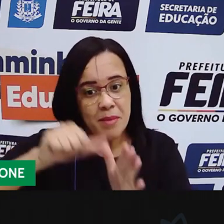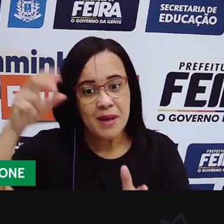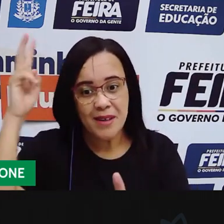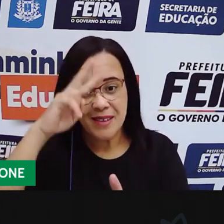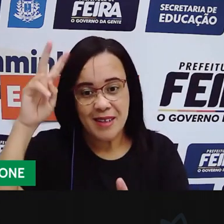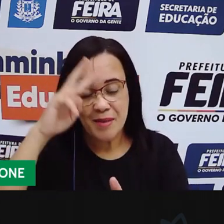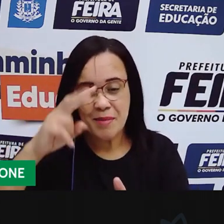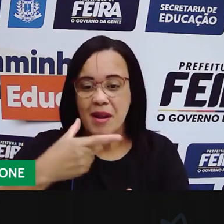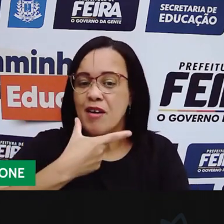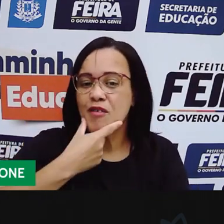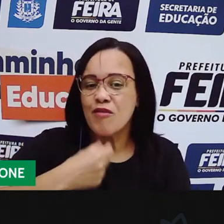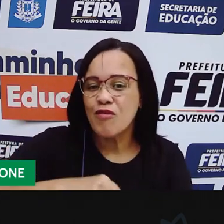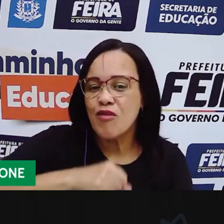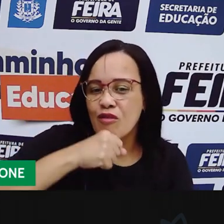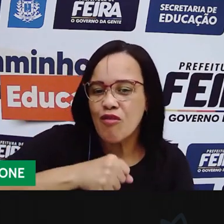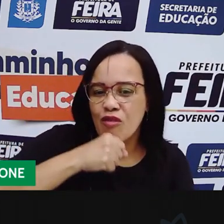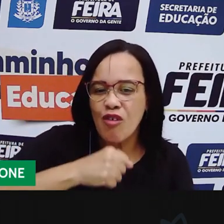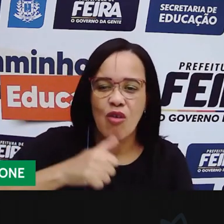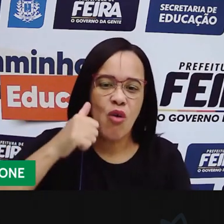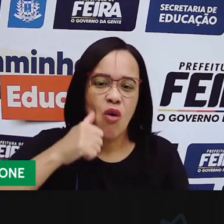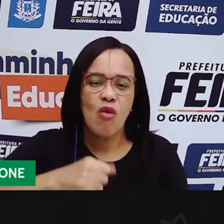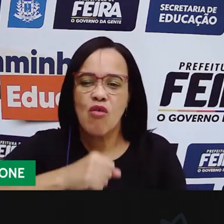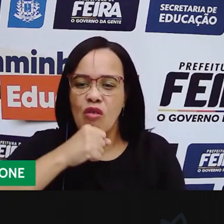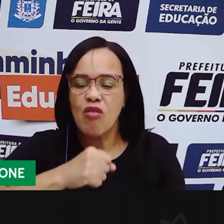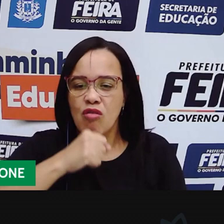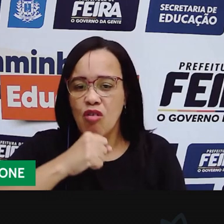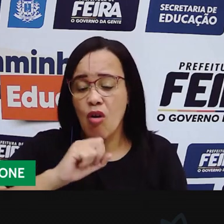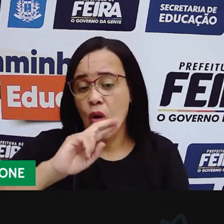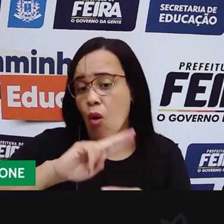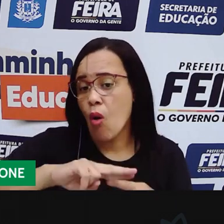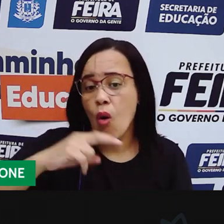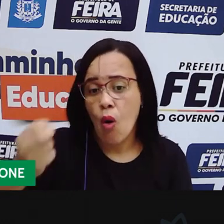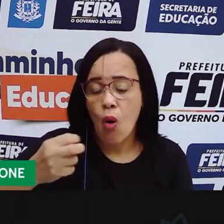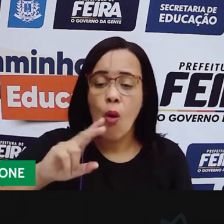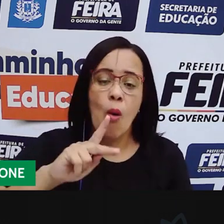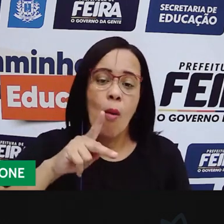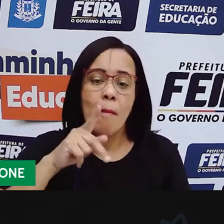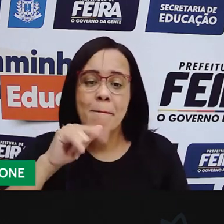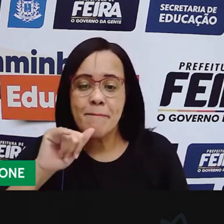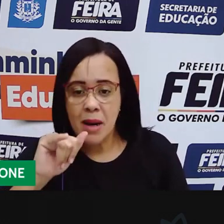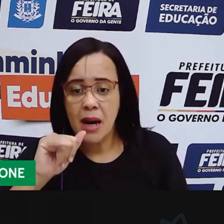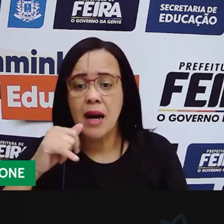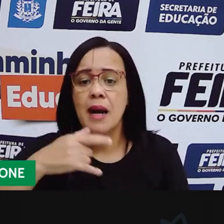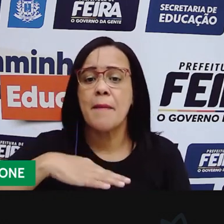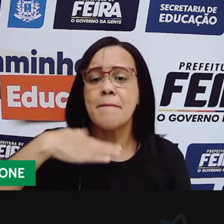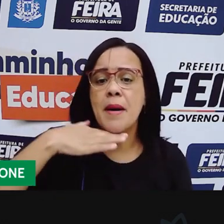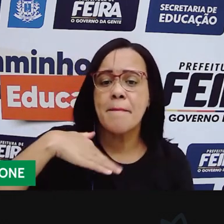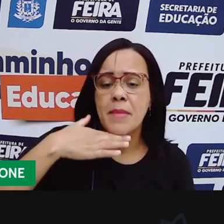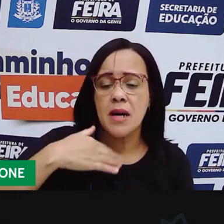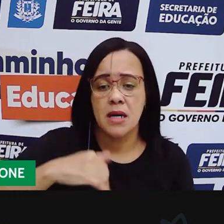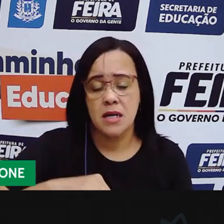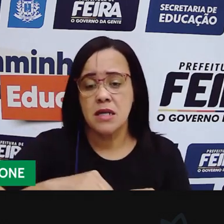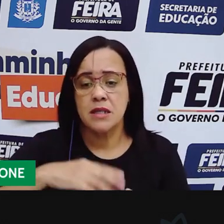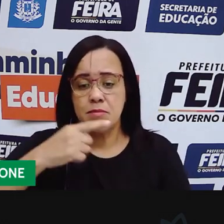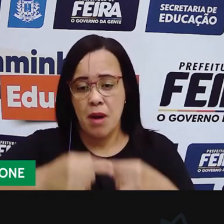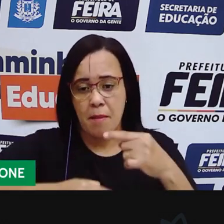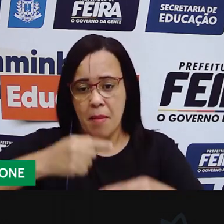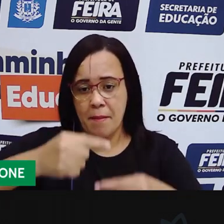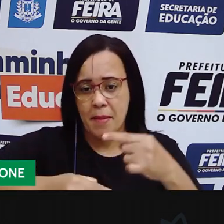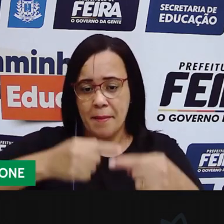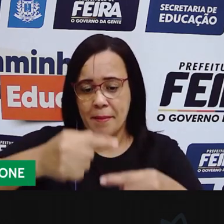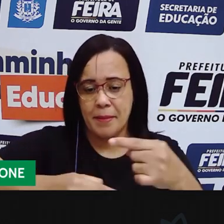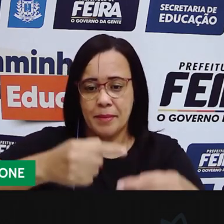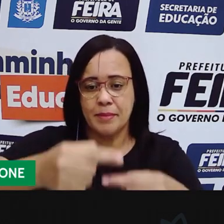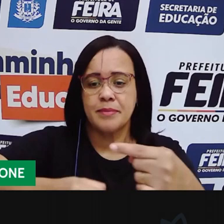bisavós, com os nossos pais, com os nossos tios, com os nossos primos. Mas que,